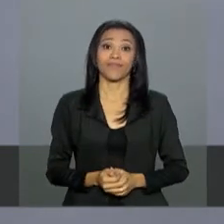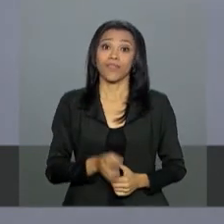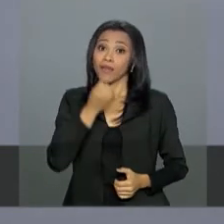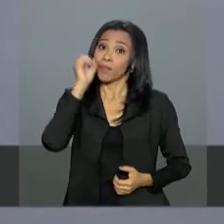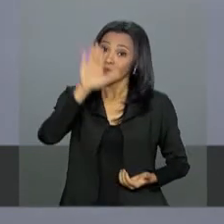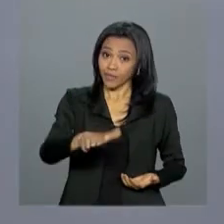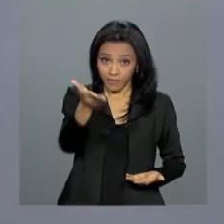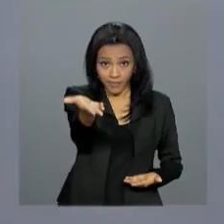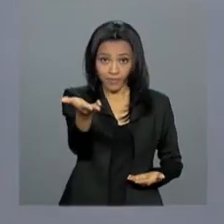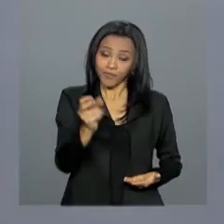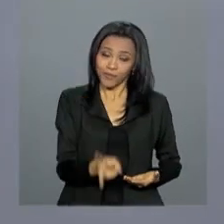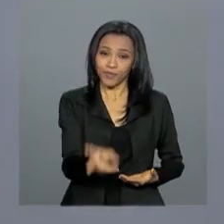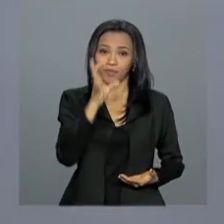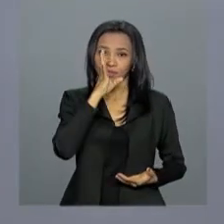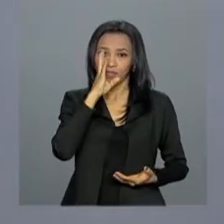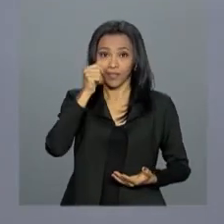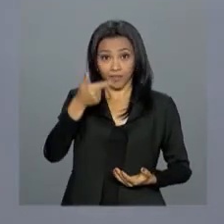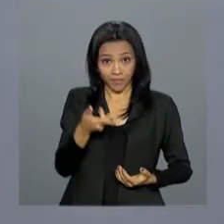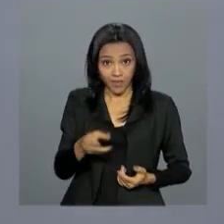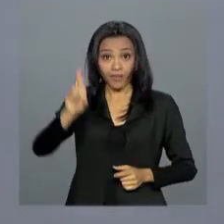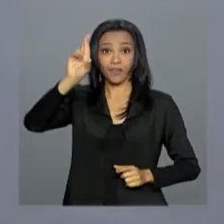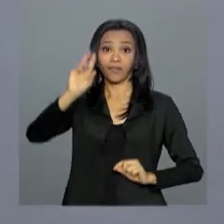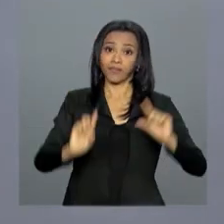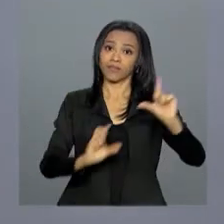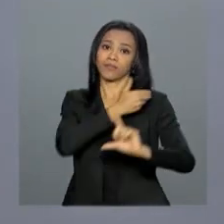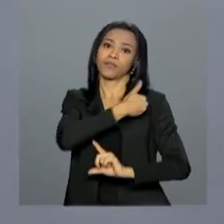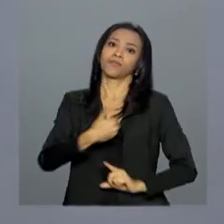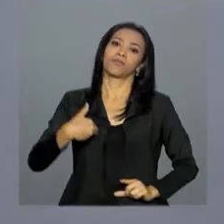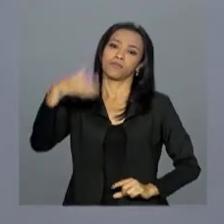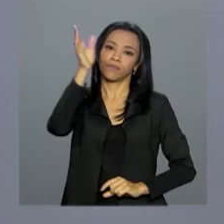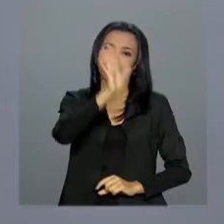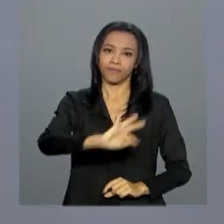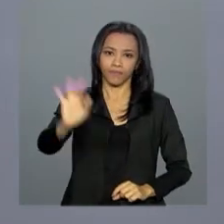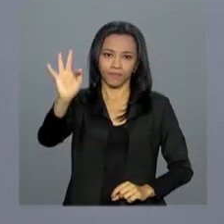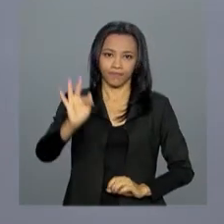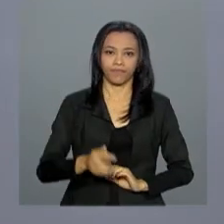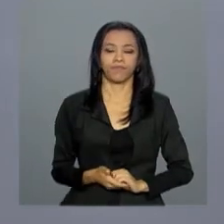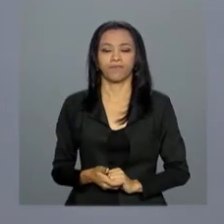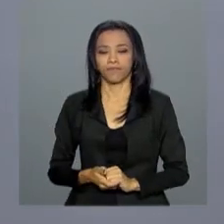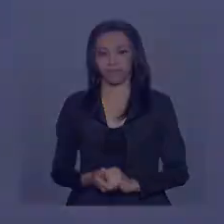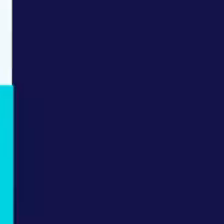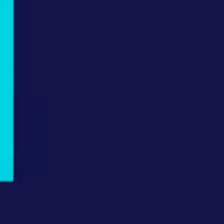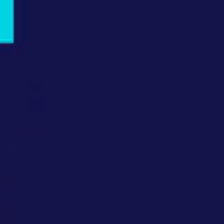Uma boa tarde para você e continue com a gente aqui na NBR, a TV do Governo Federal.